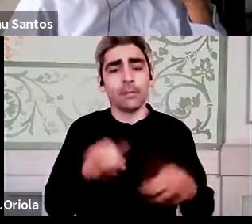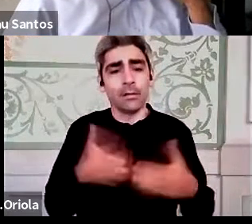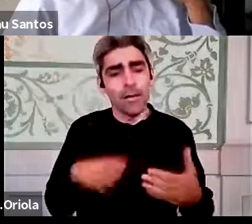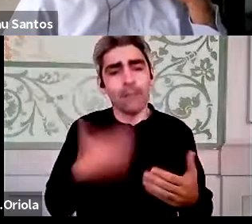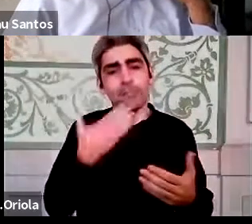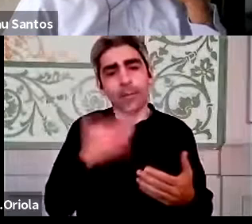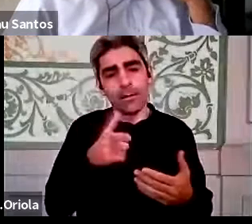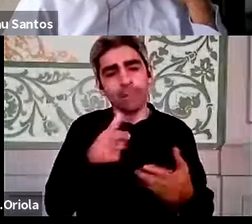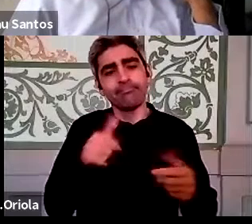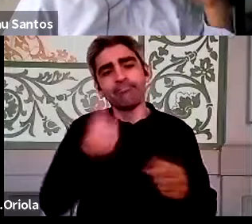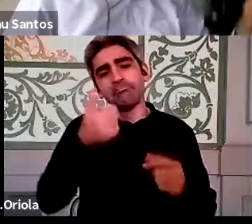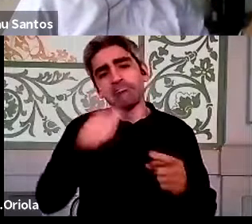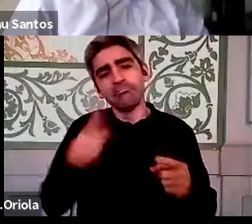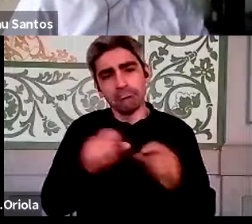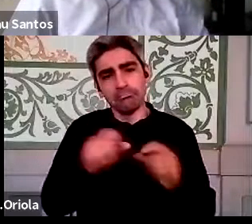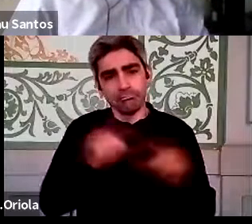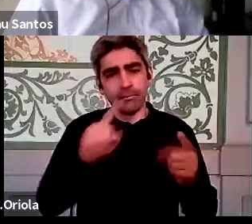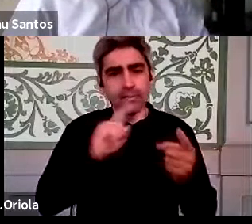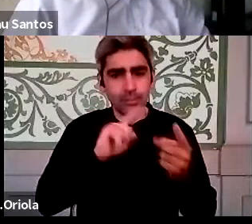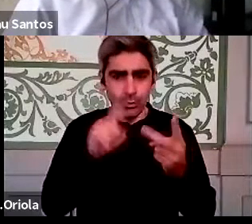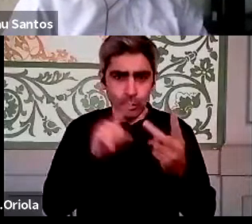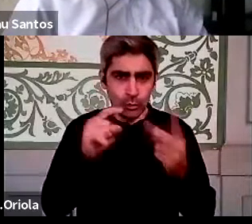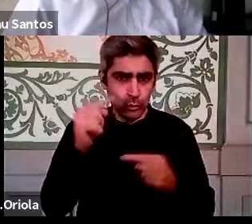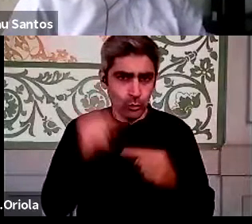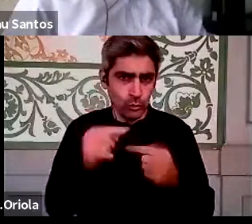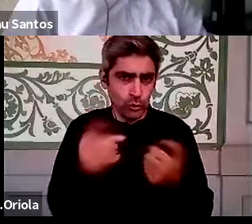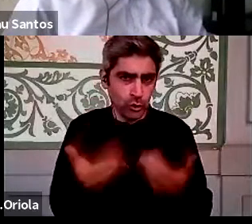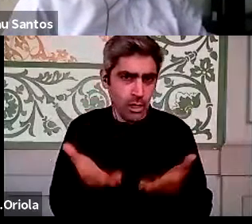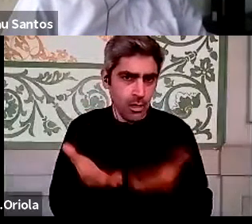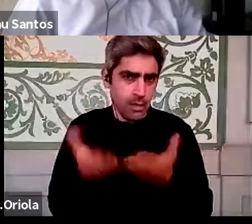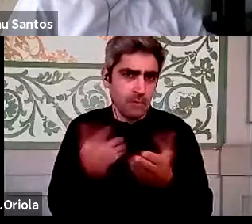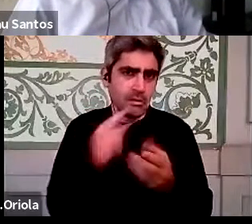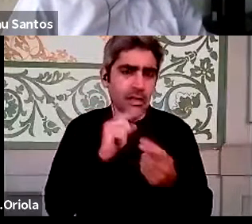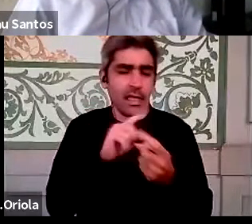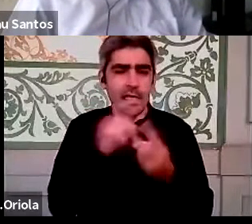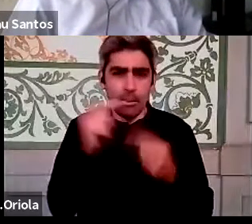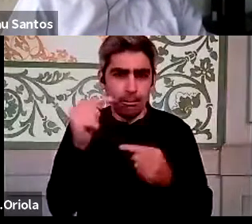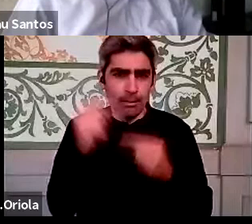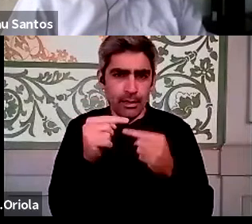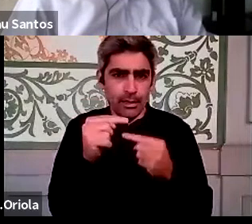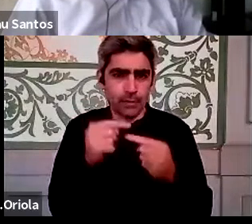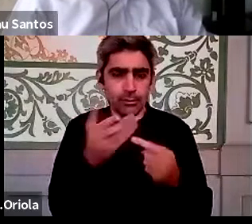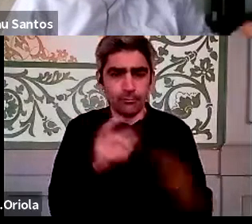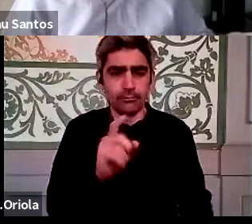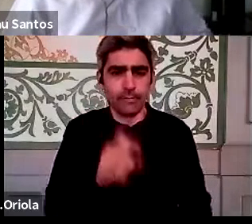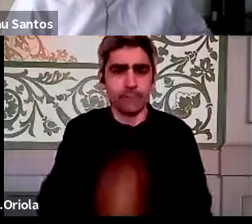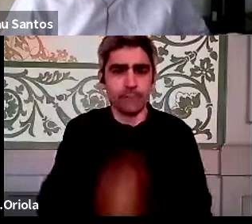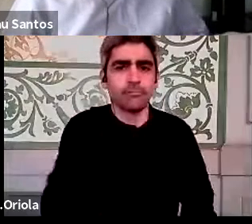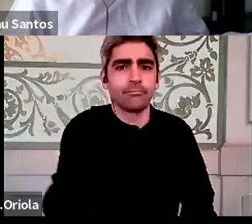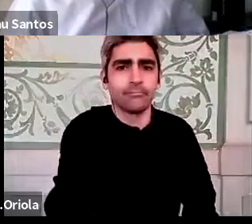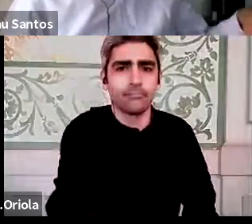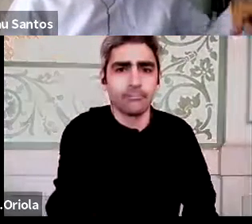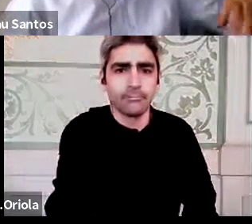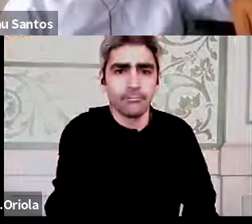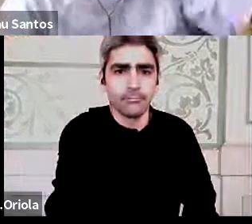a videoconferência, que vamos passar já um pequeno inquérito para todos, que vão ter no vosso monitor.